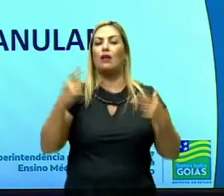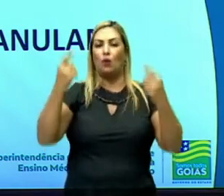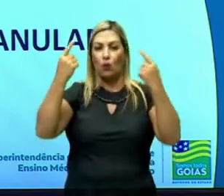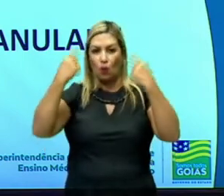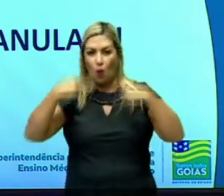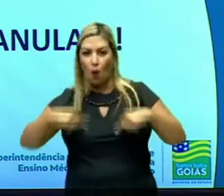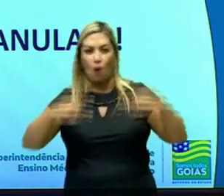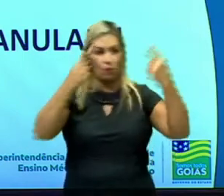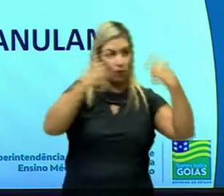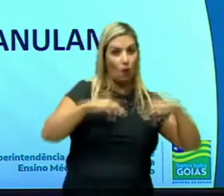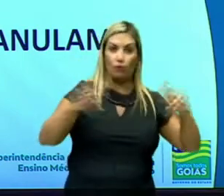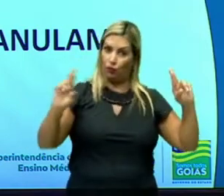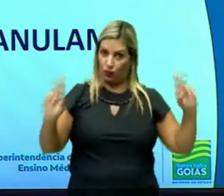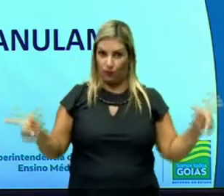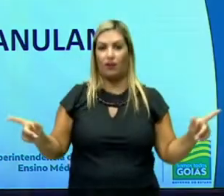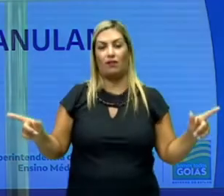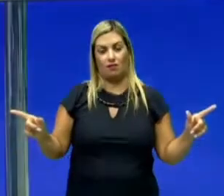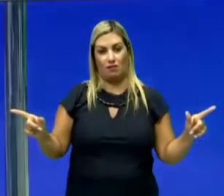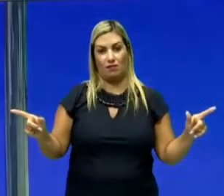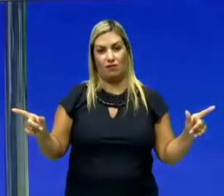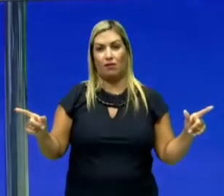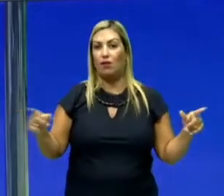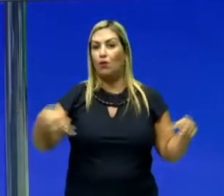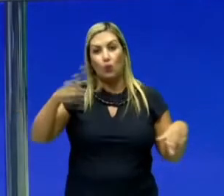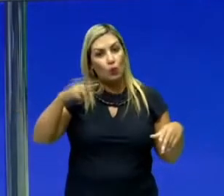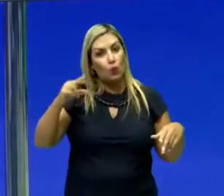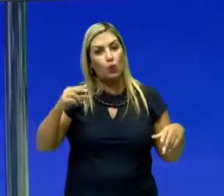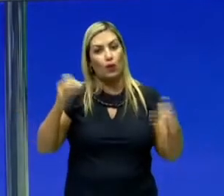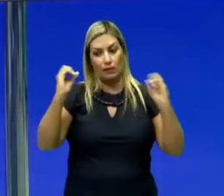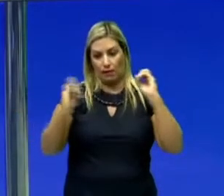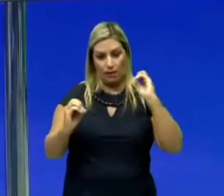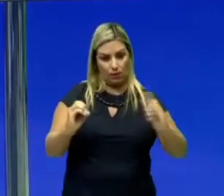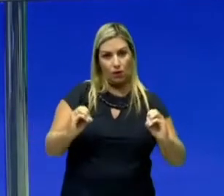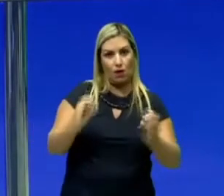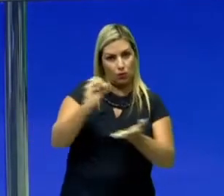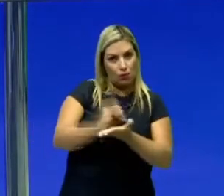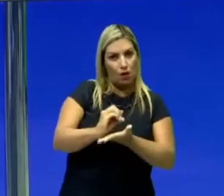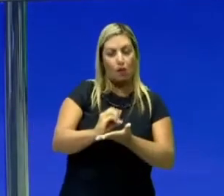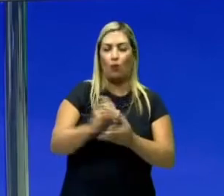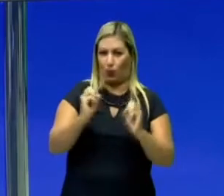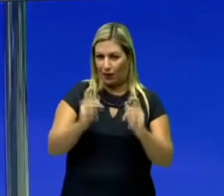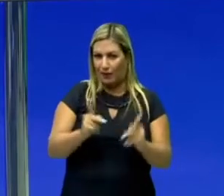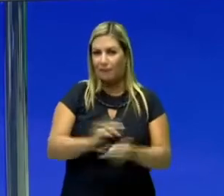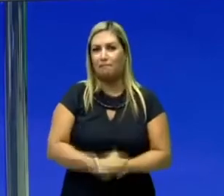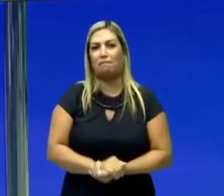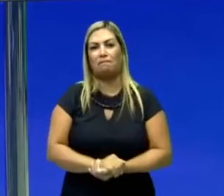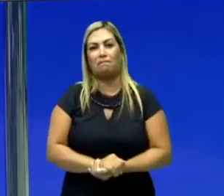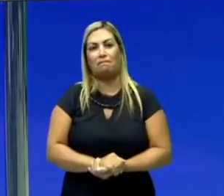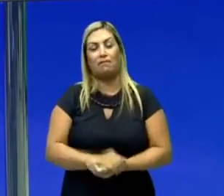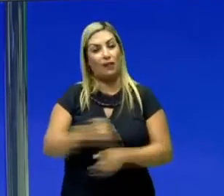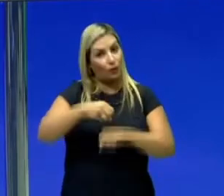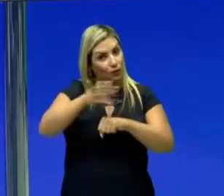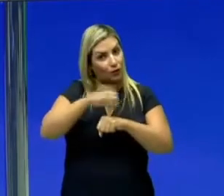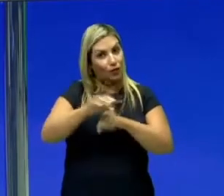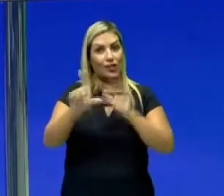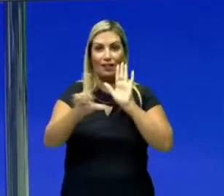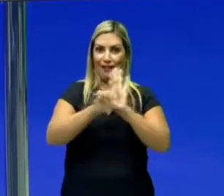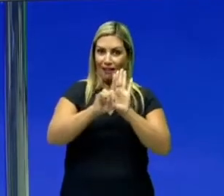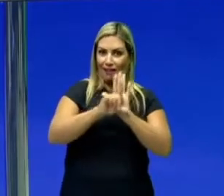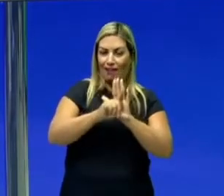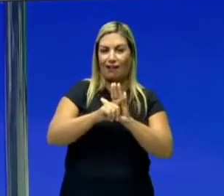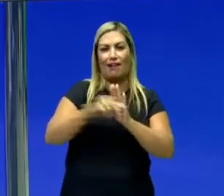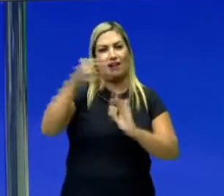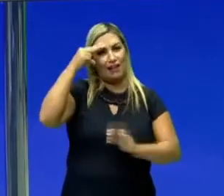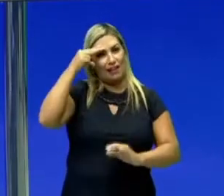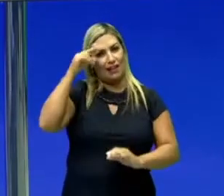diferentes, por isso elas nunca se anulam. Fechou, galerinha? Essas aí as dicas de Leis